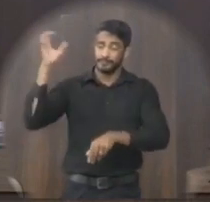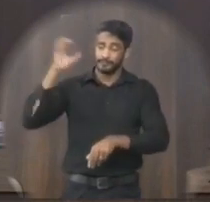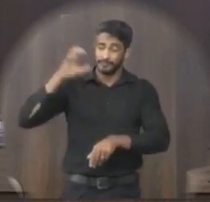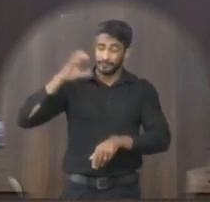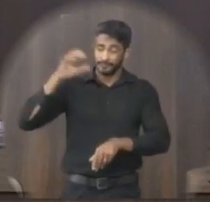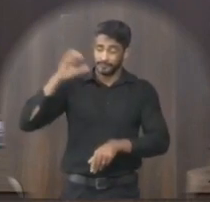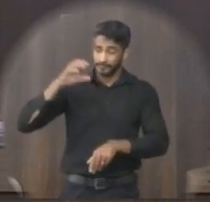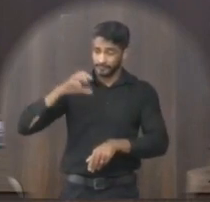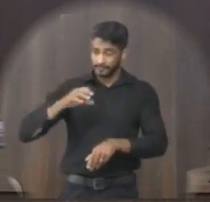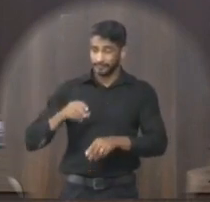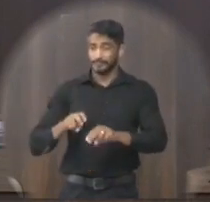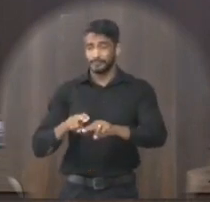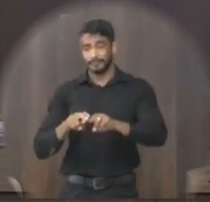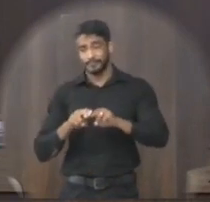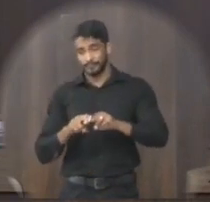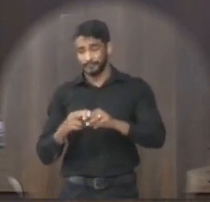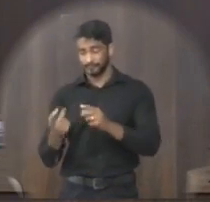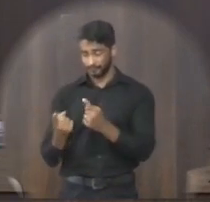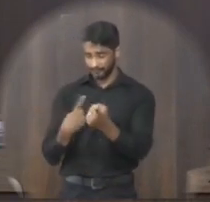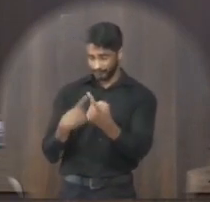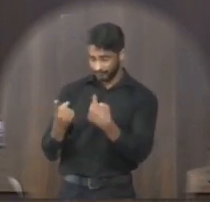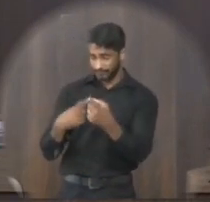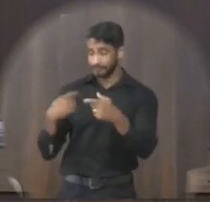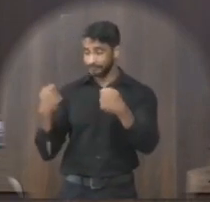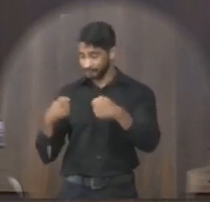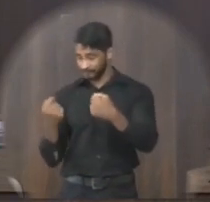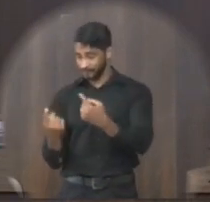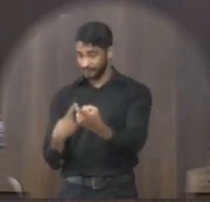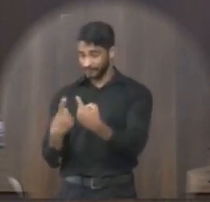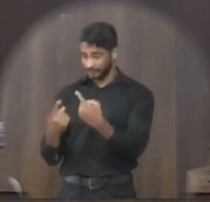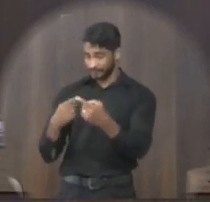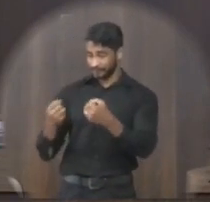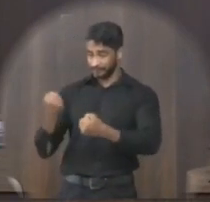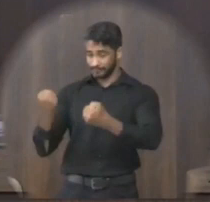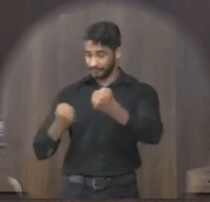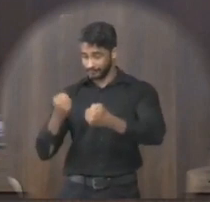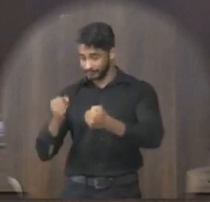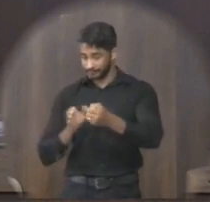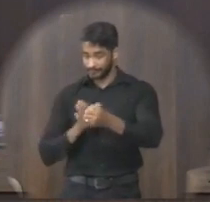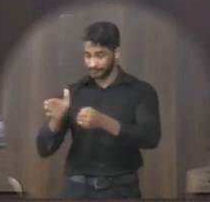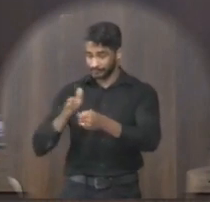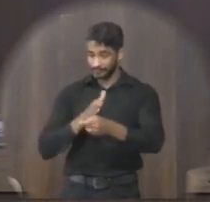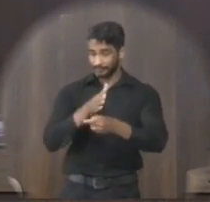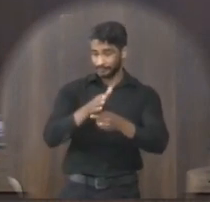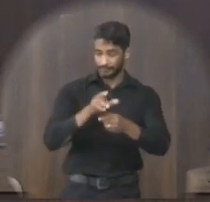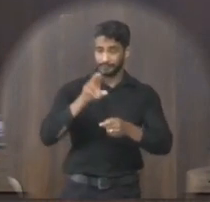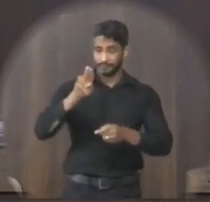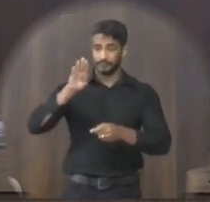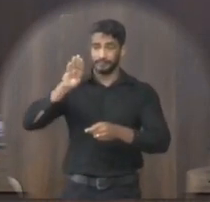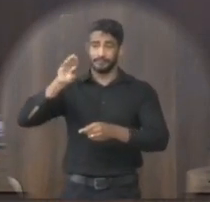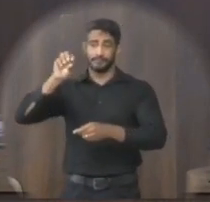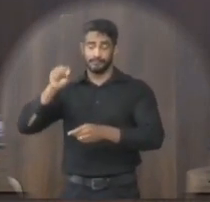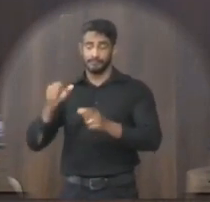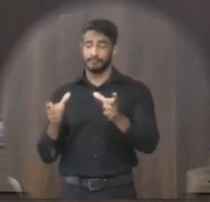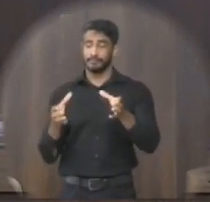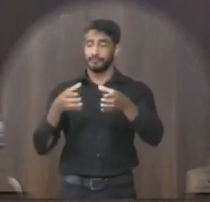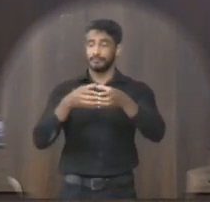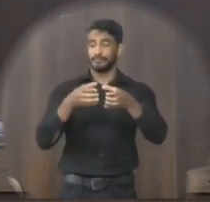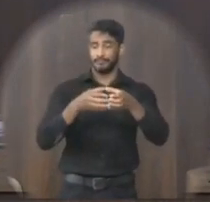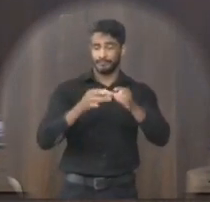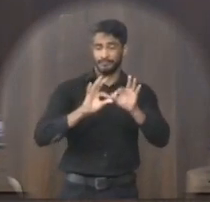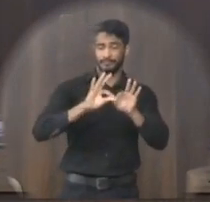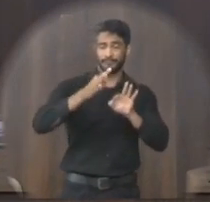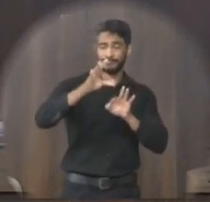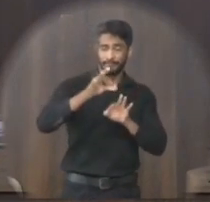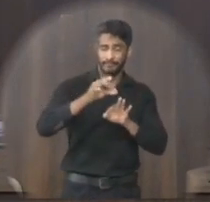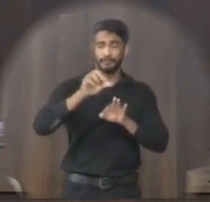intensas pois os condutores necessitam da estrada para terem acesso a unidade básica de saúde localizada bem distante